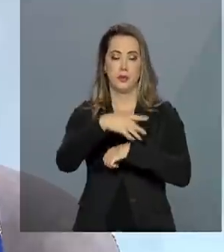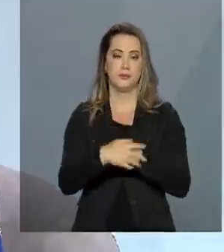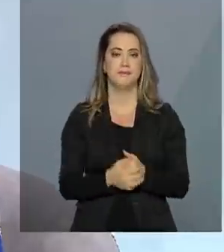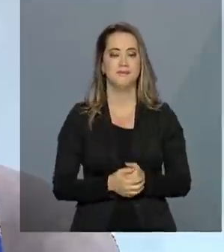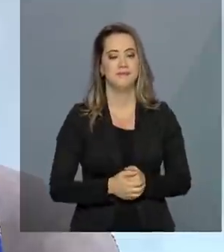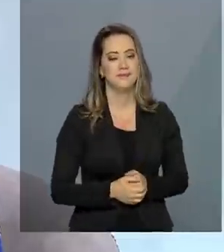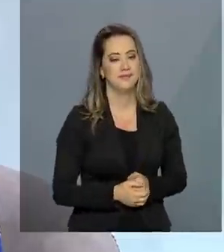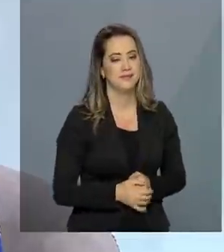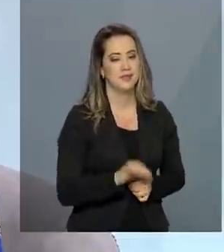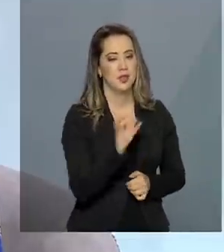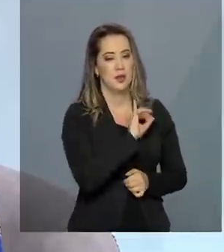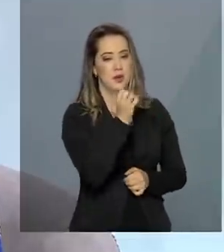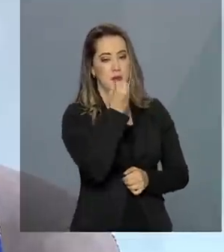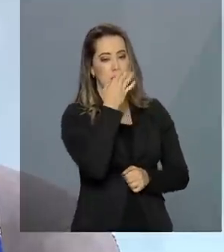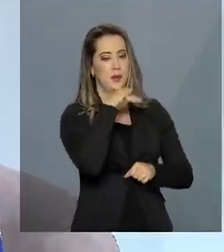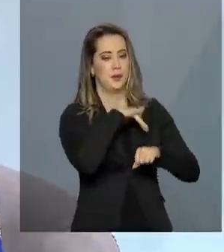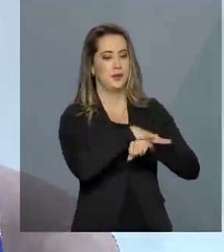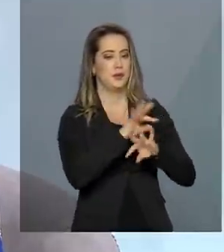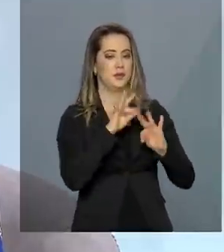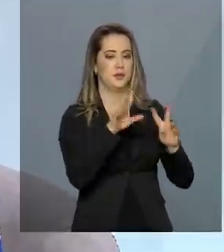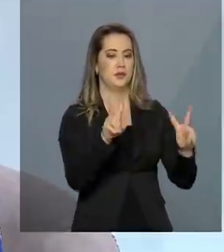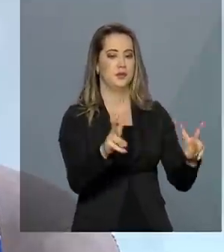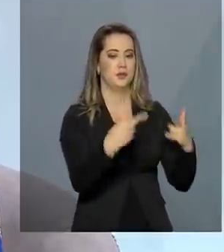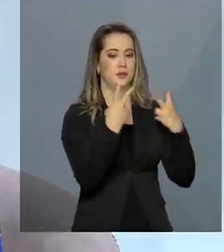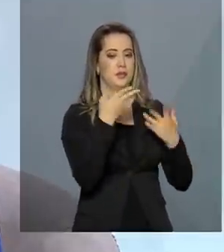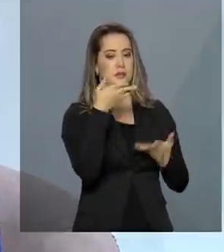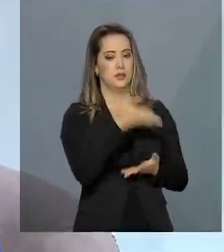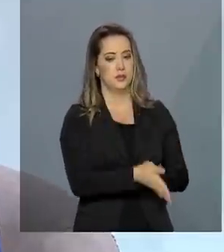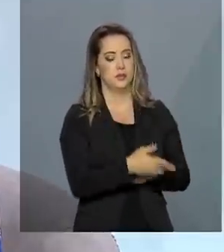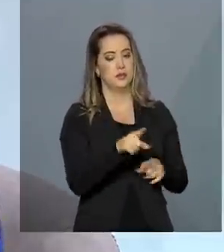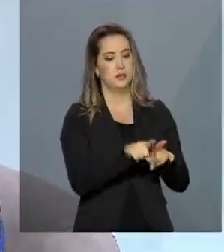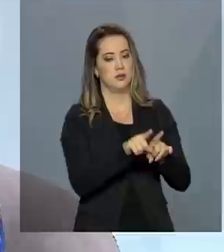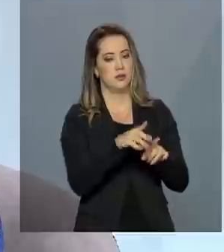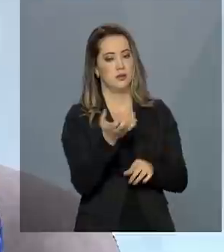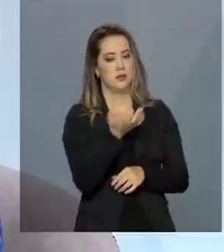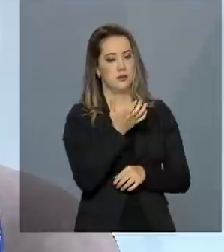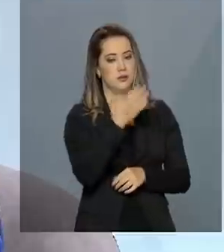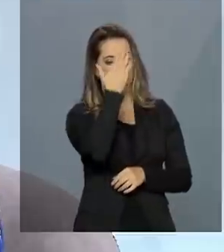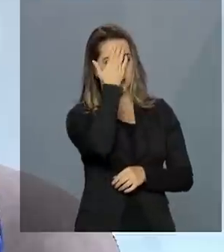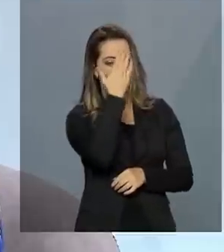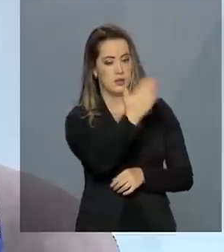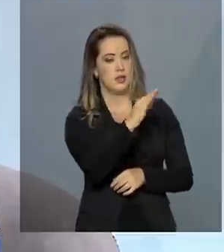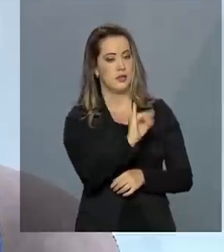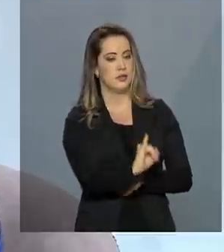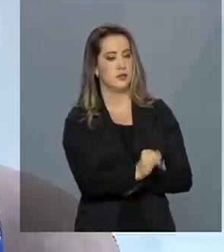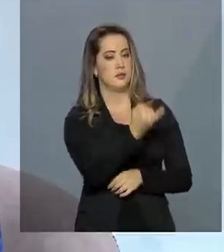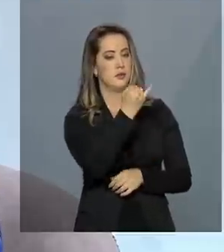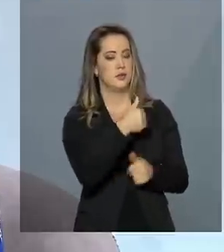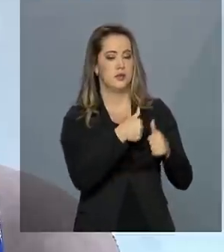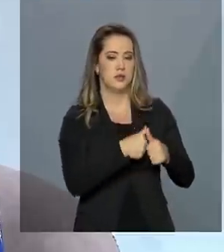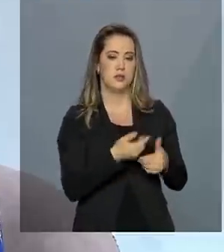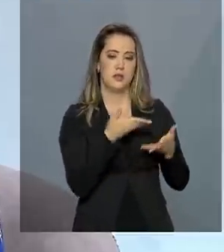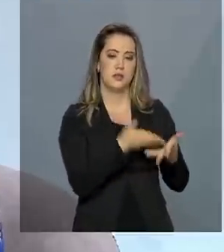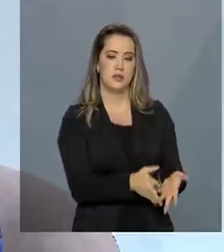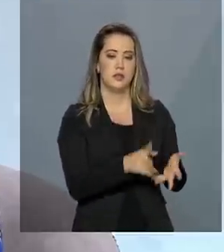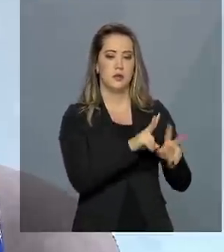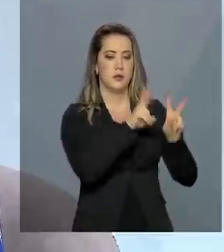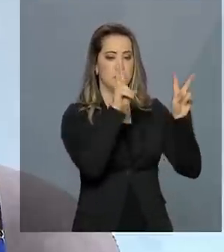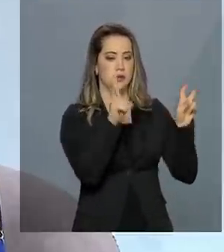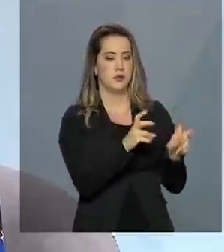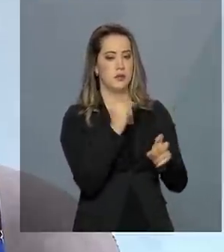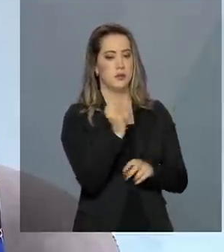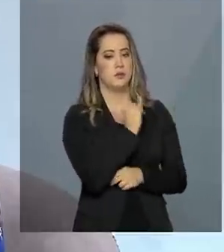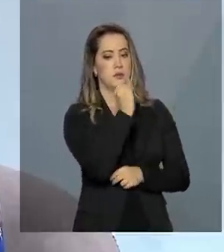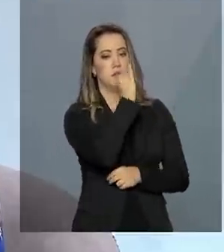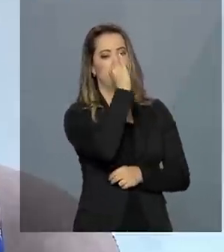Boa noite, Paulo. Boa noite a todos que estão nos assistindo. Gostaria de agradecer a oportunidade de estar aqui para falar sobre um tema tão